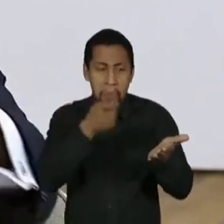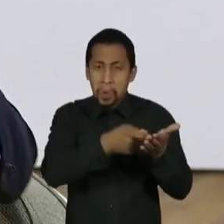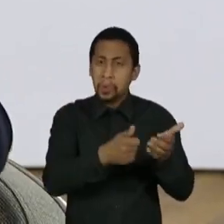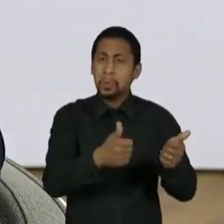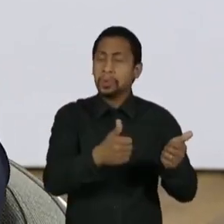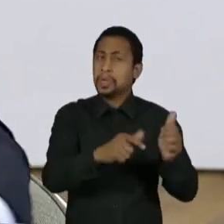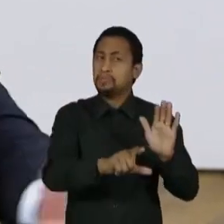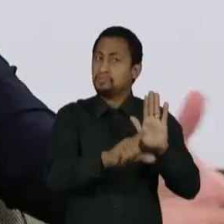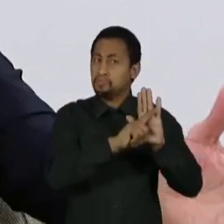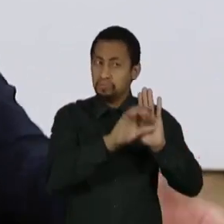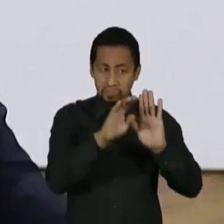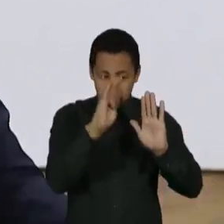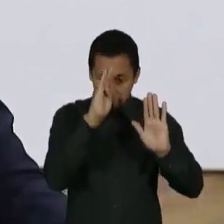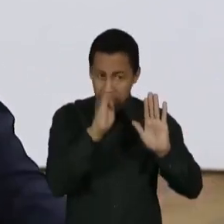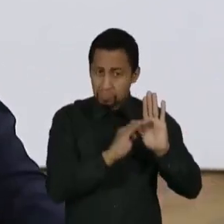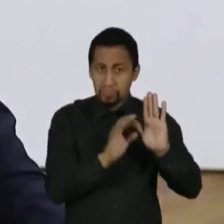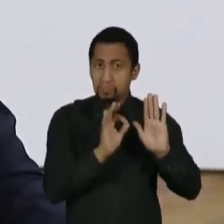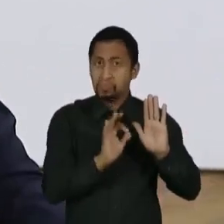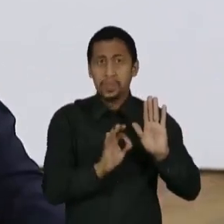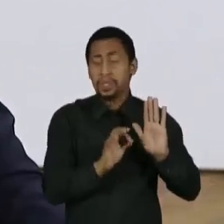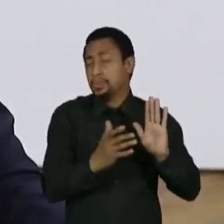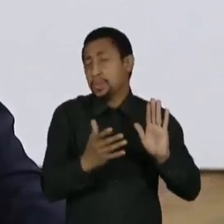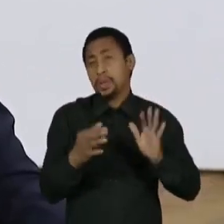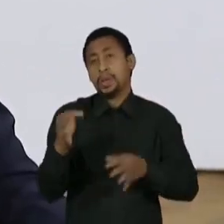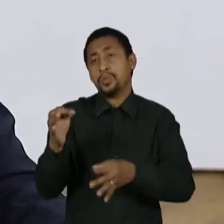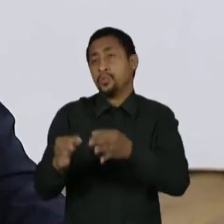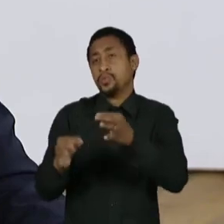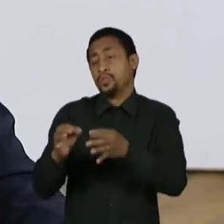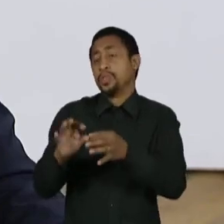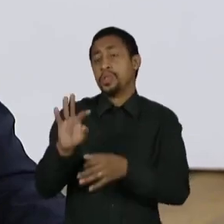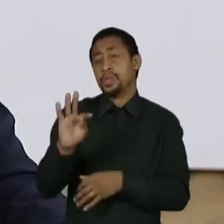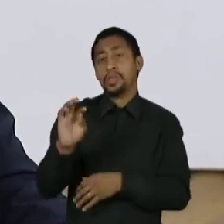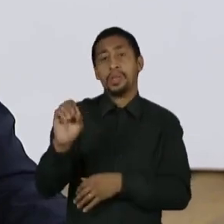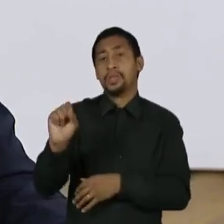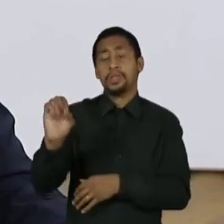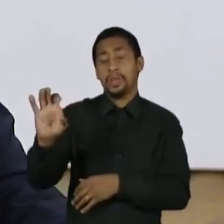alguma ilegalidade, a Justiça Eleitoral tem que se posicionar sobre isso.